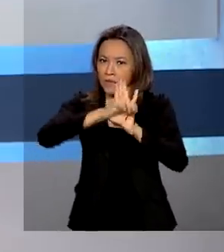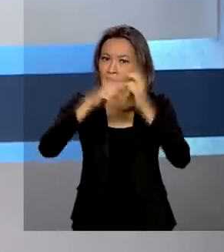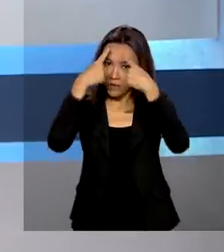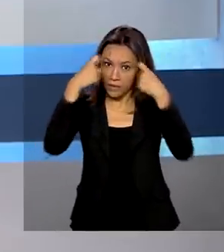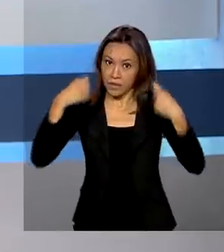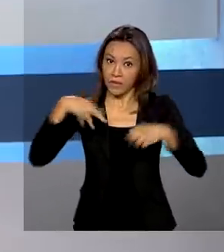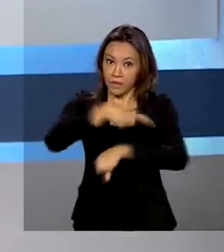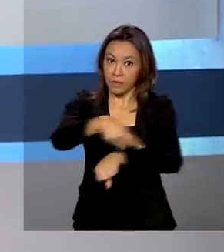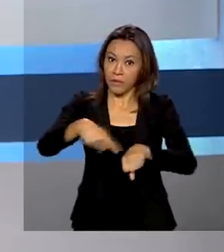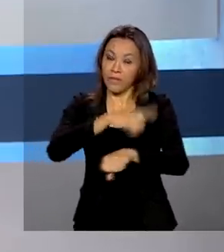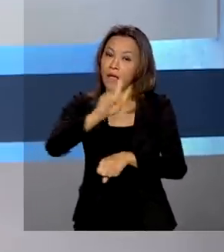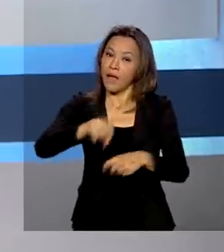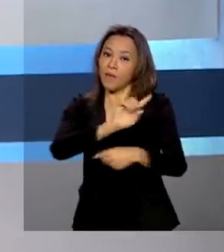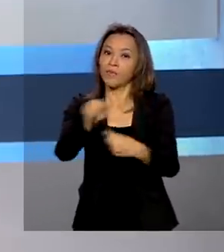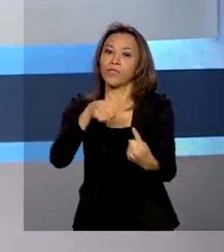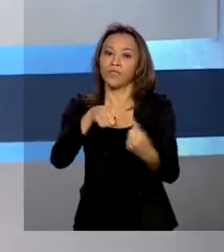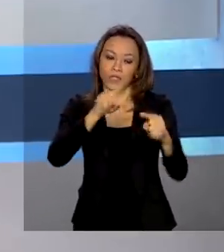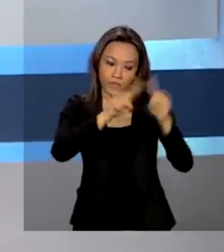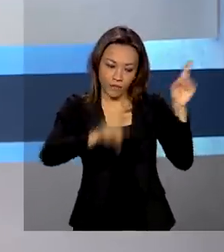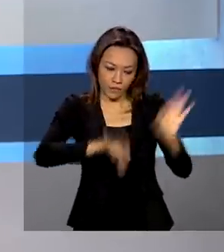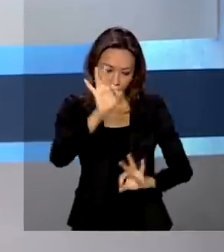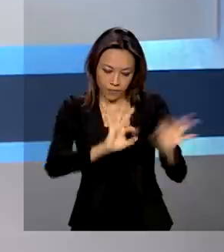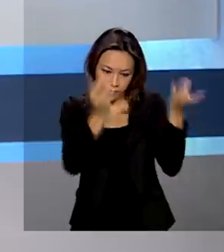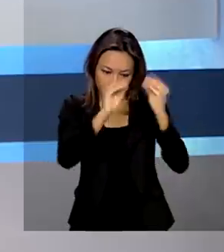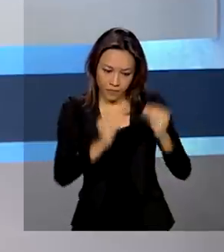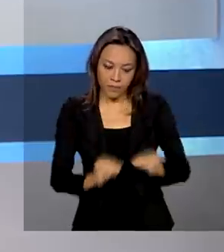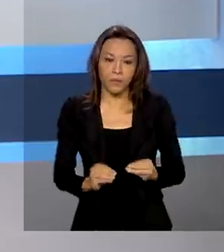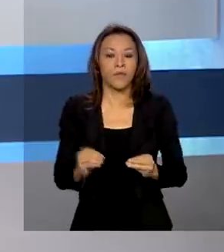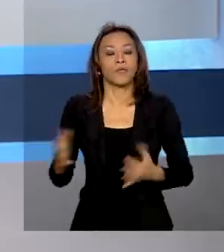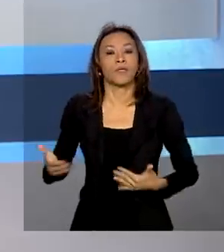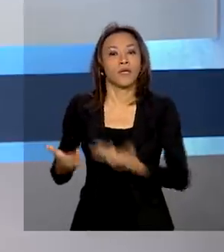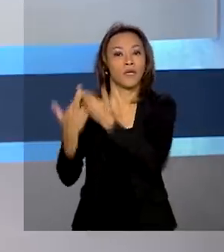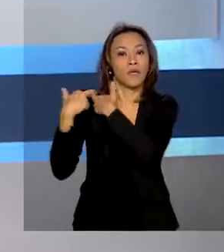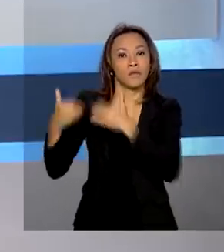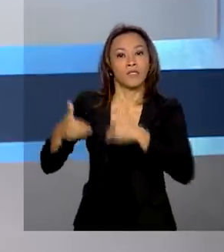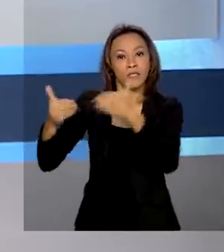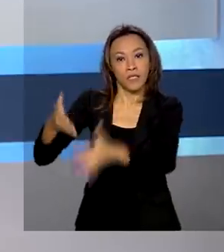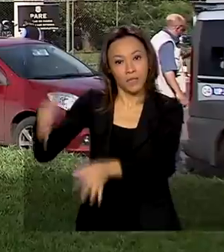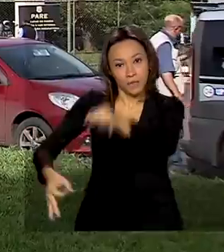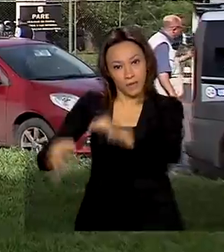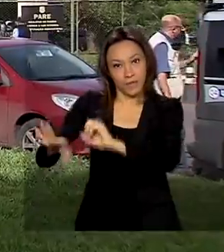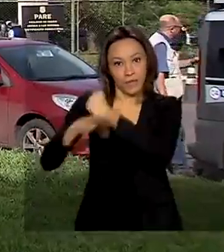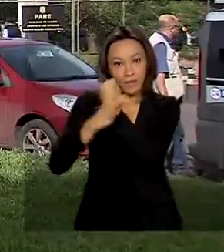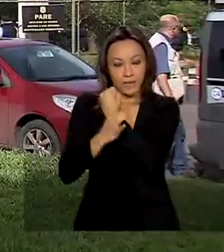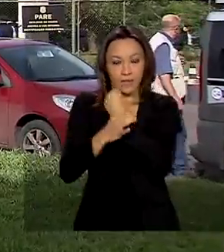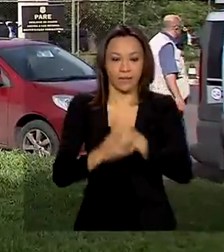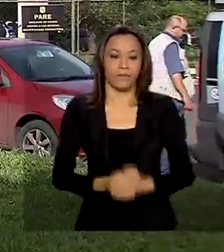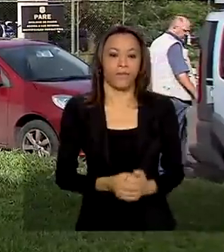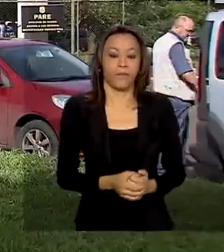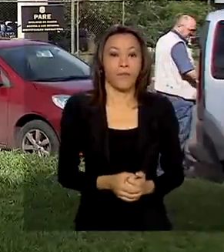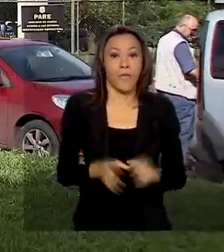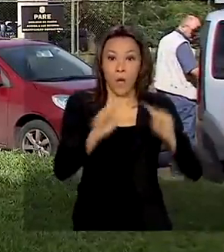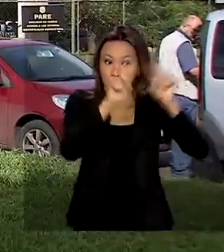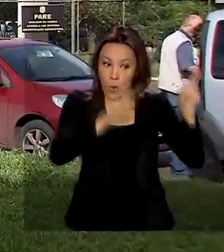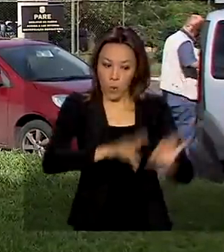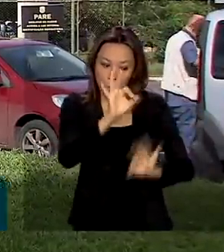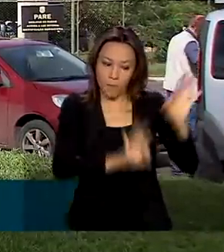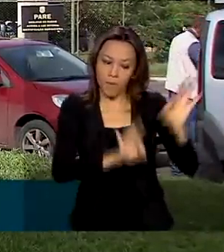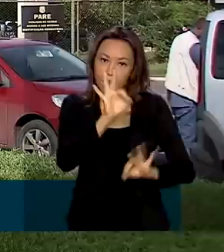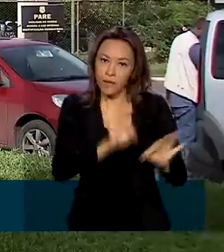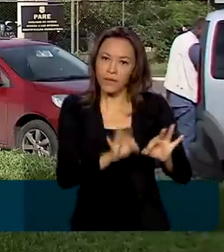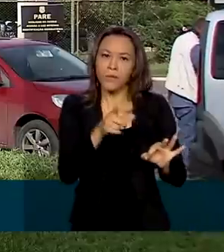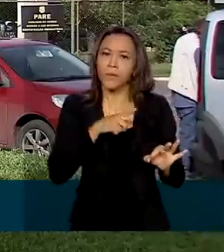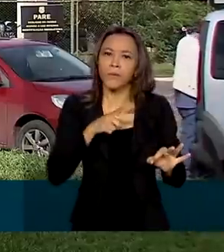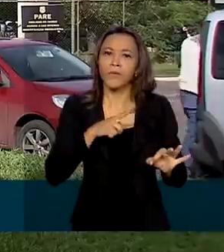Esse é o objetivo de um plano lançado pelo Ministério da Justiça e Segurança Pública. O plano prevê a integração de